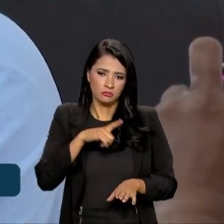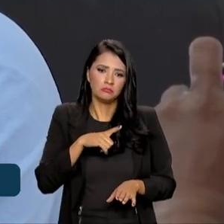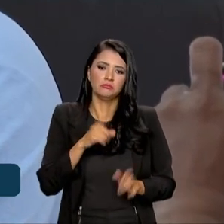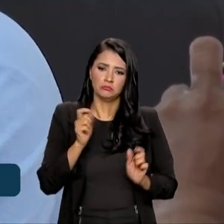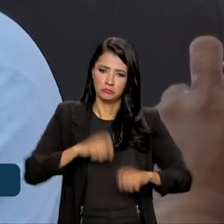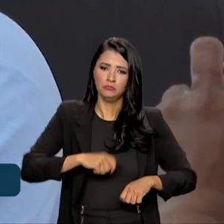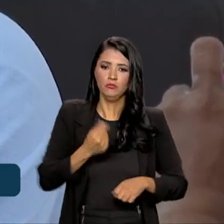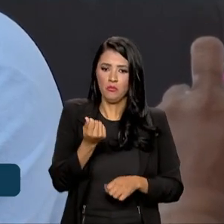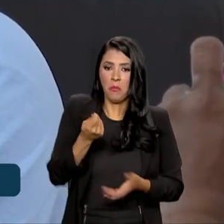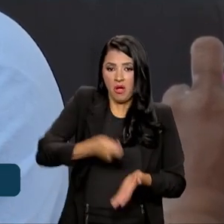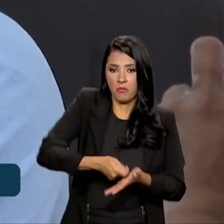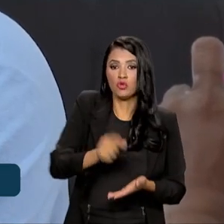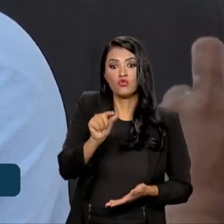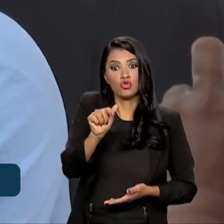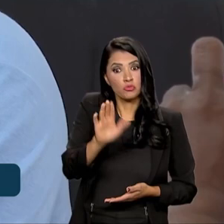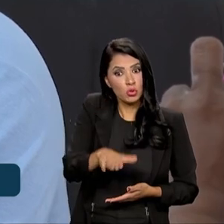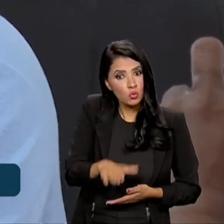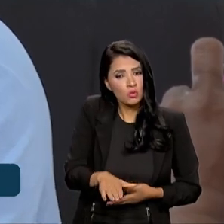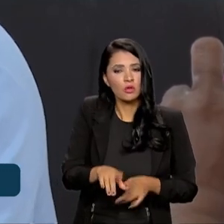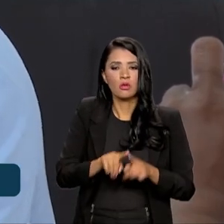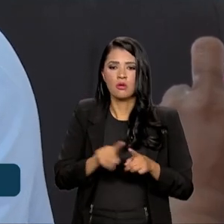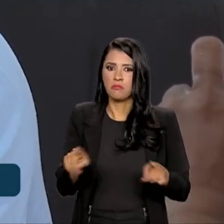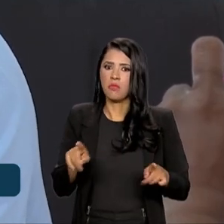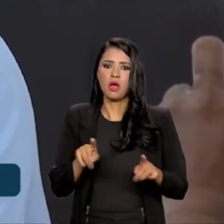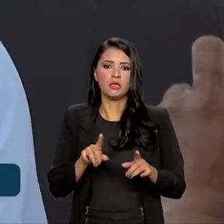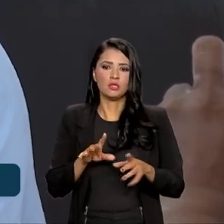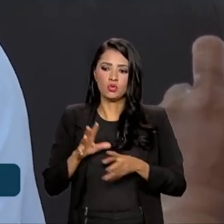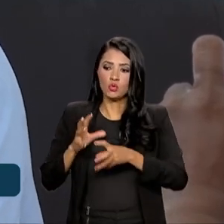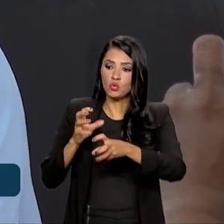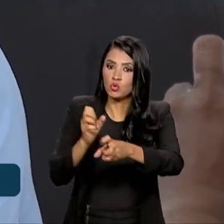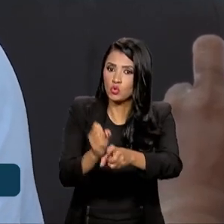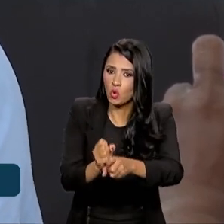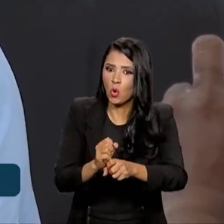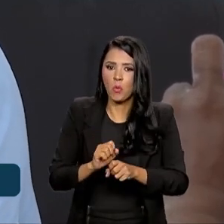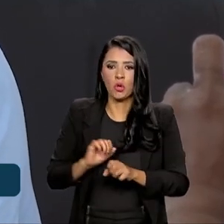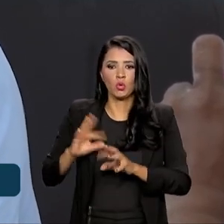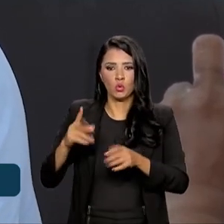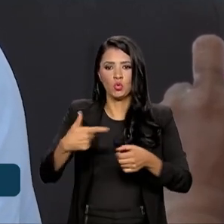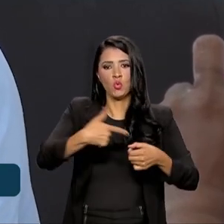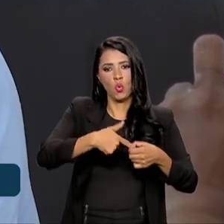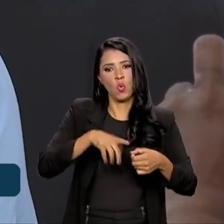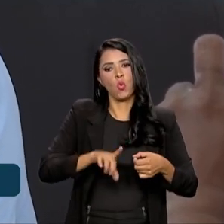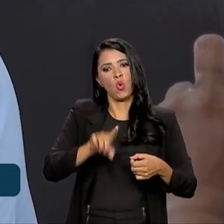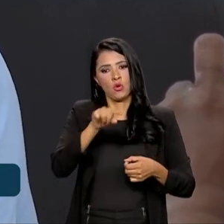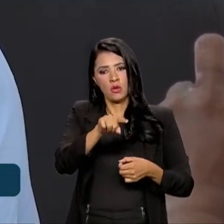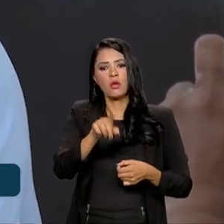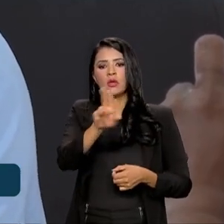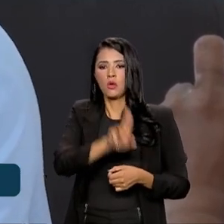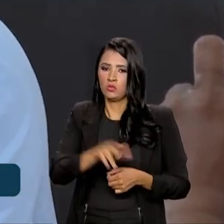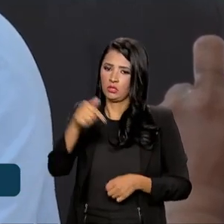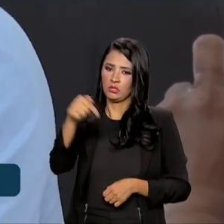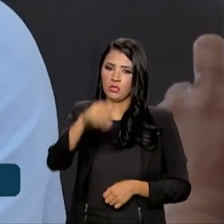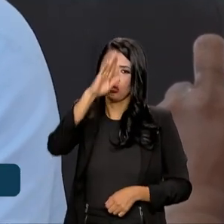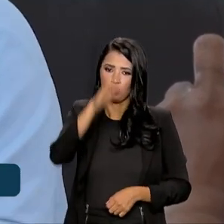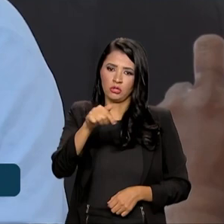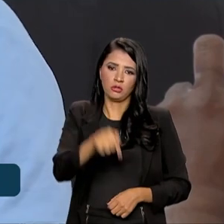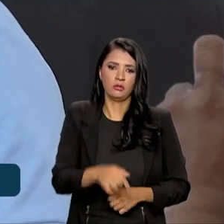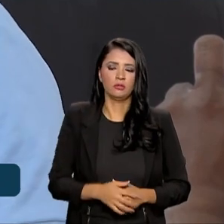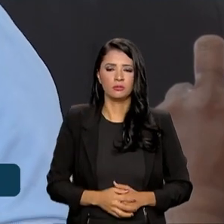redução, mas não no montante da redução de óleo que é consumido diretamente aqui na região.